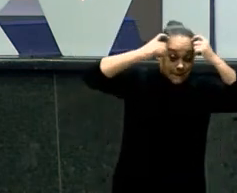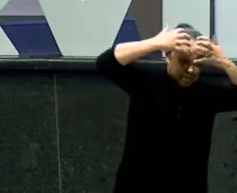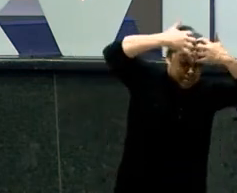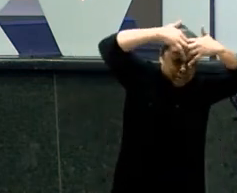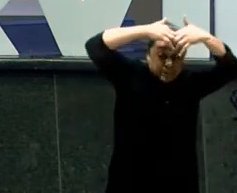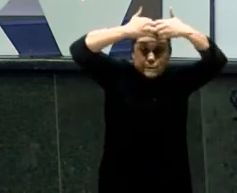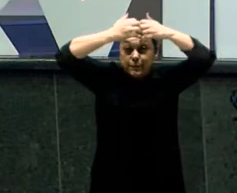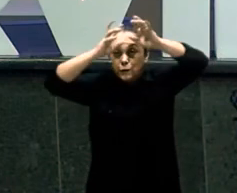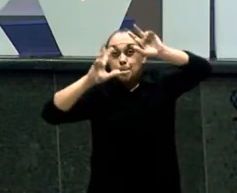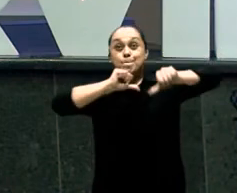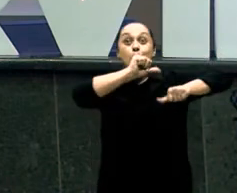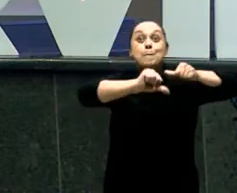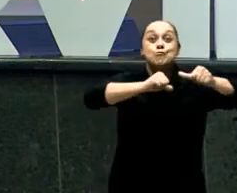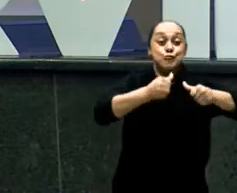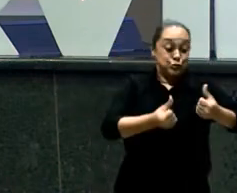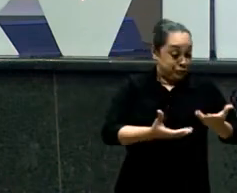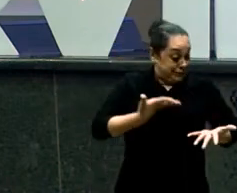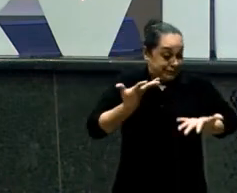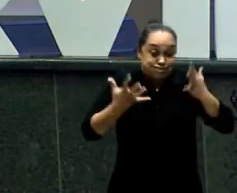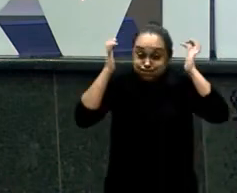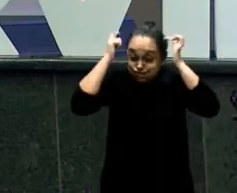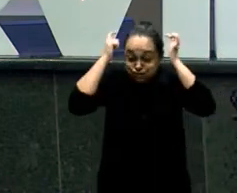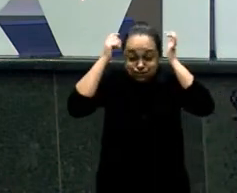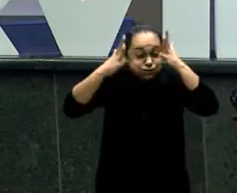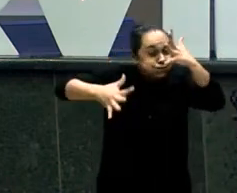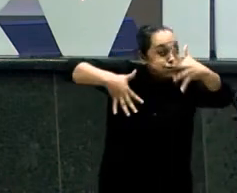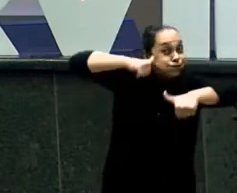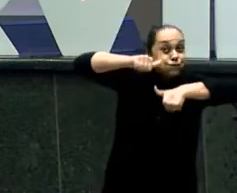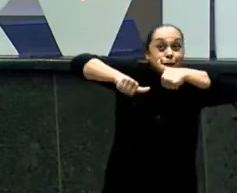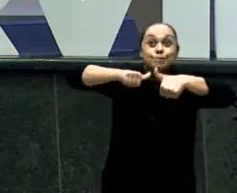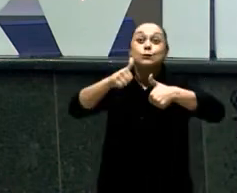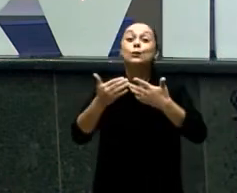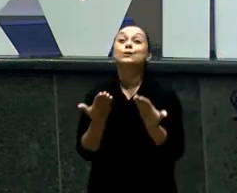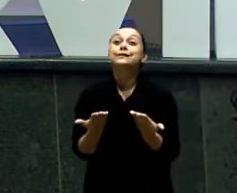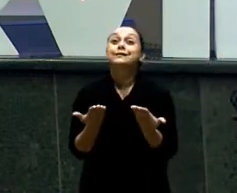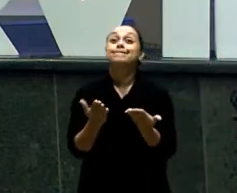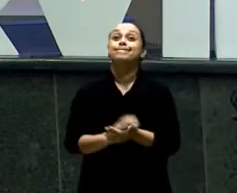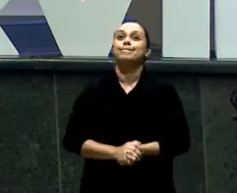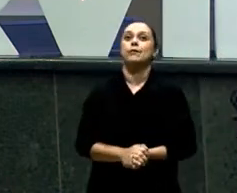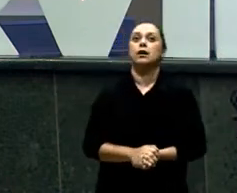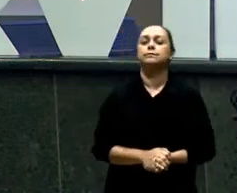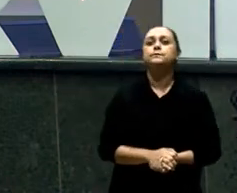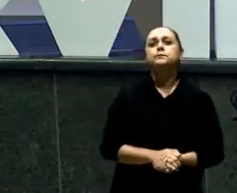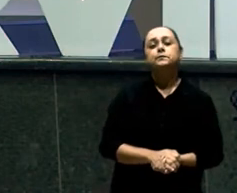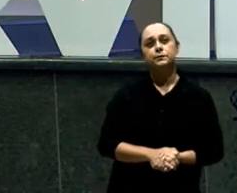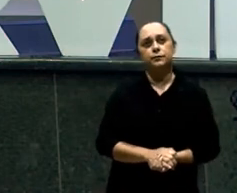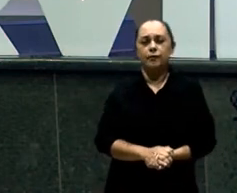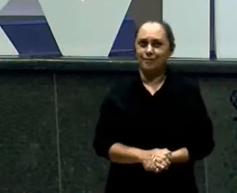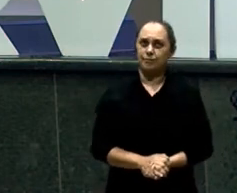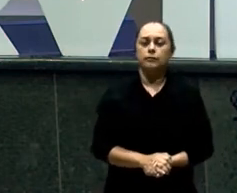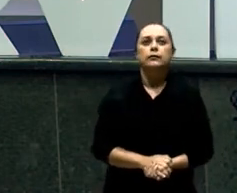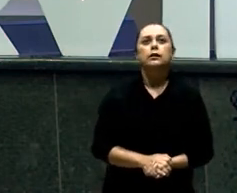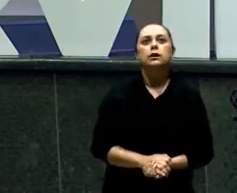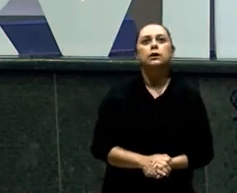você Vai perceber É que Os meninos O texto vai dizer No versículo 27 Passa um